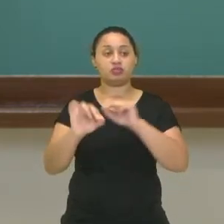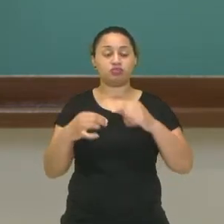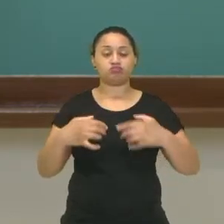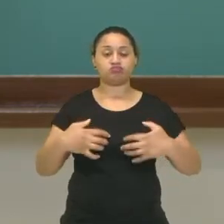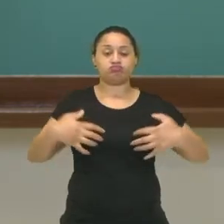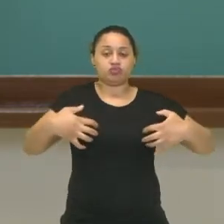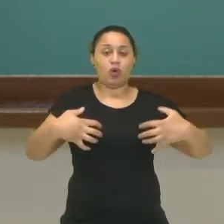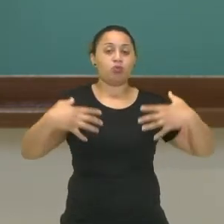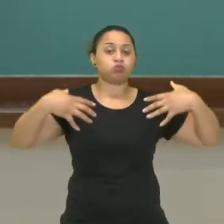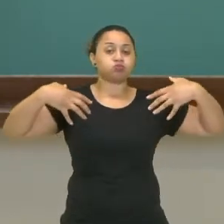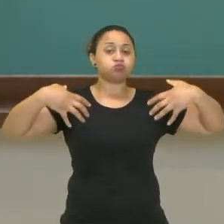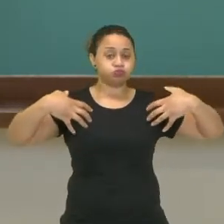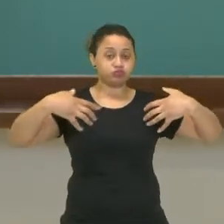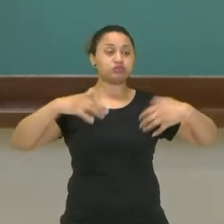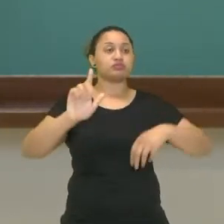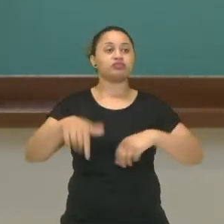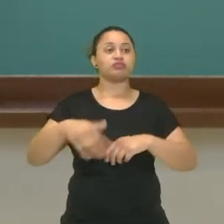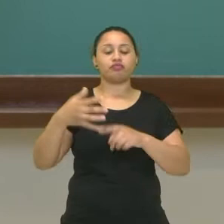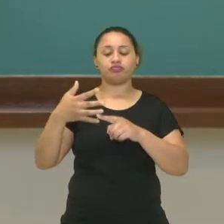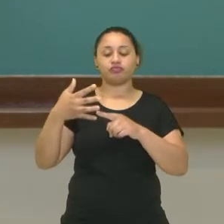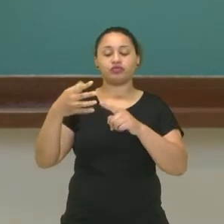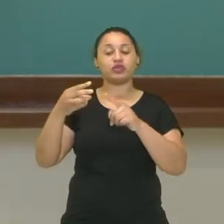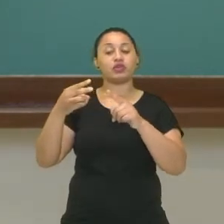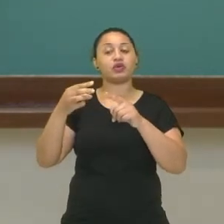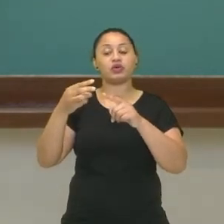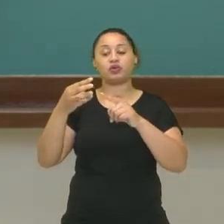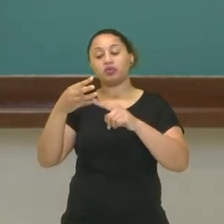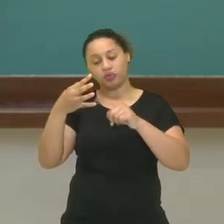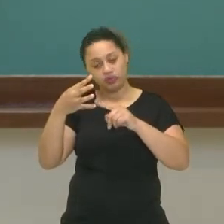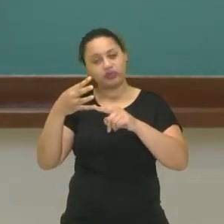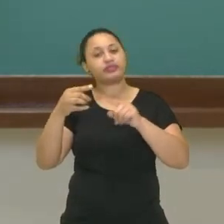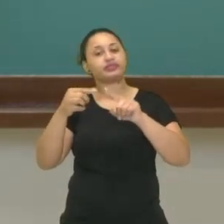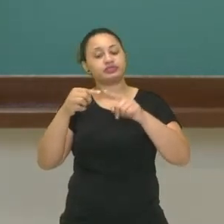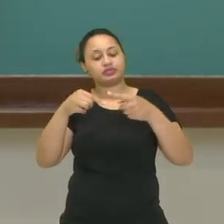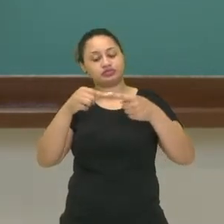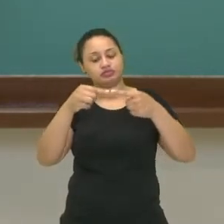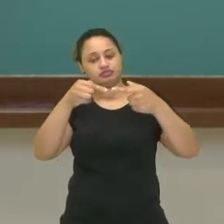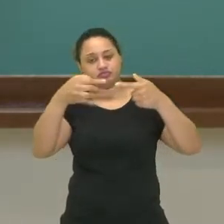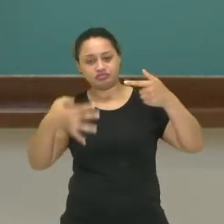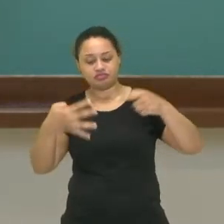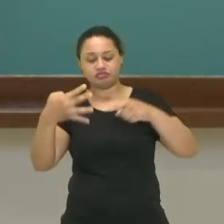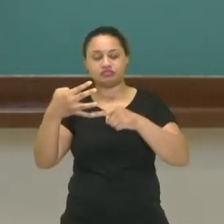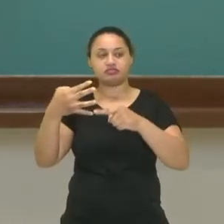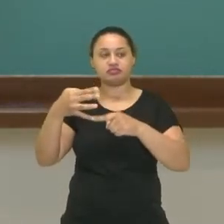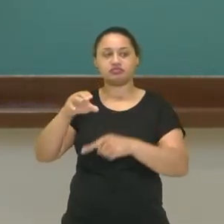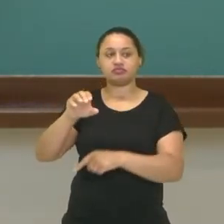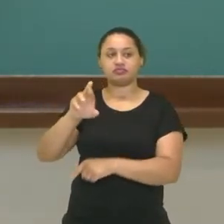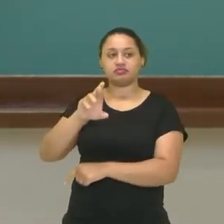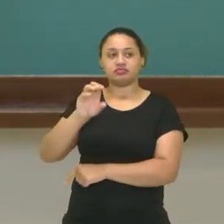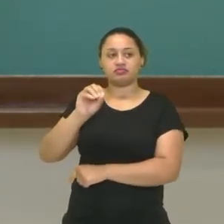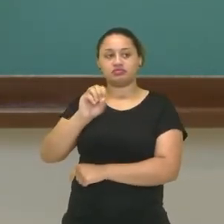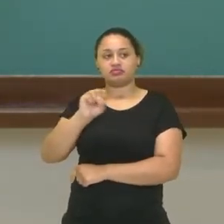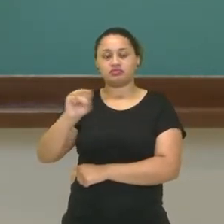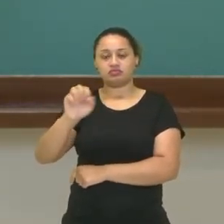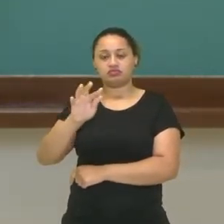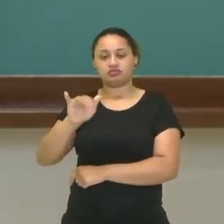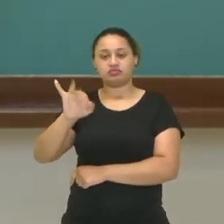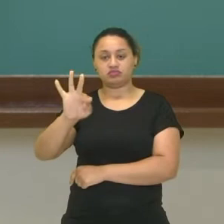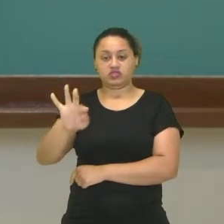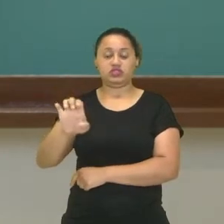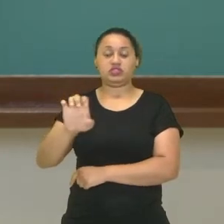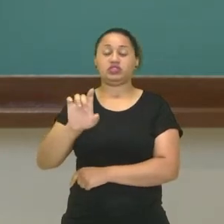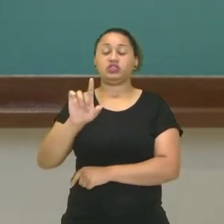corporal, o crossfit, que é aquela ginástica que tende a fazer você fazer